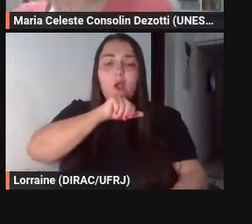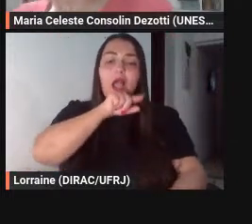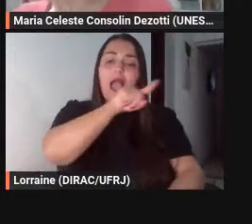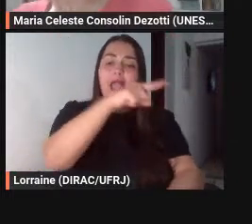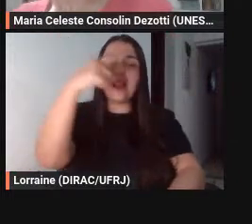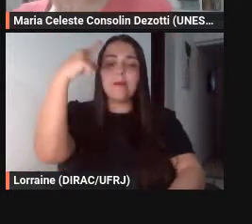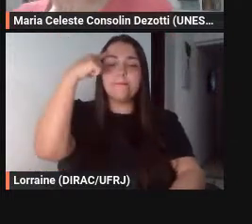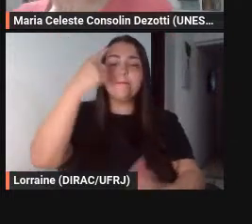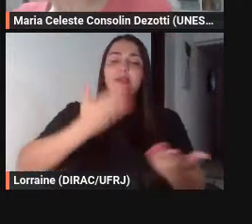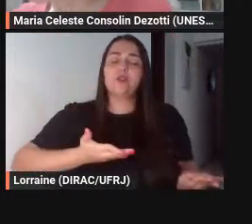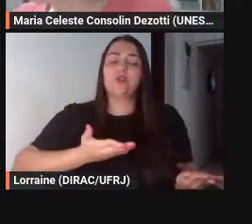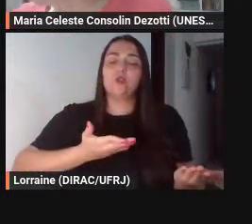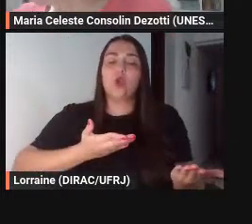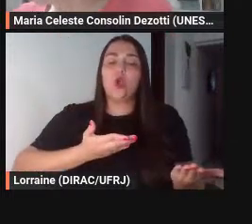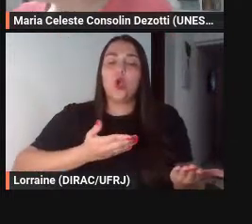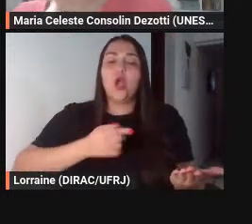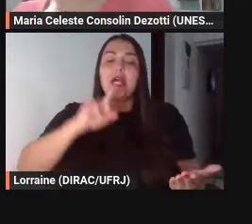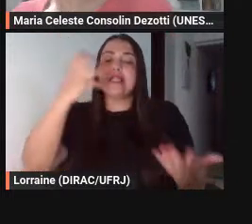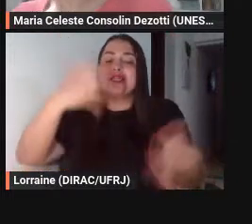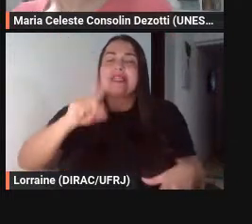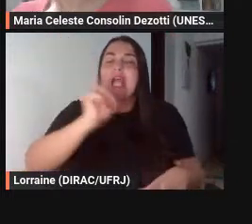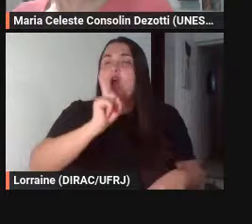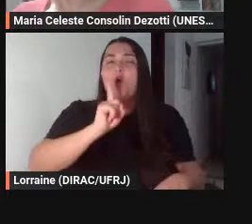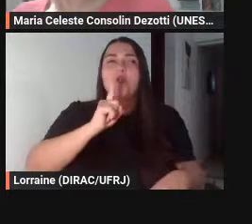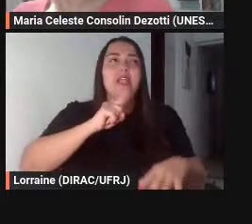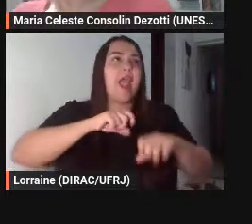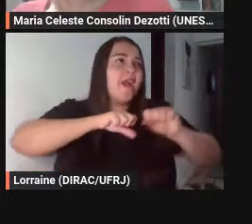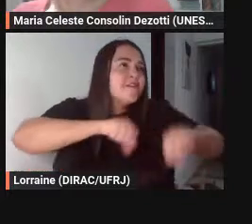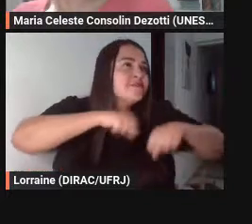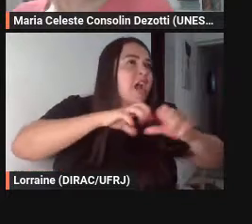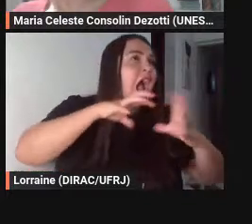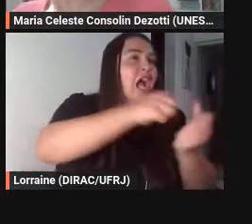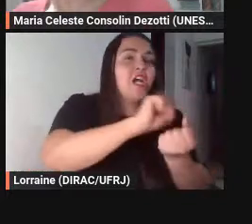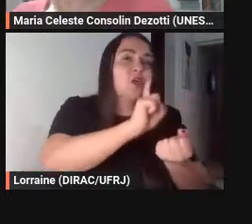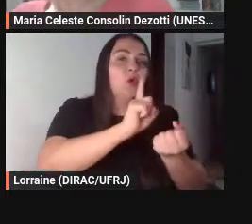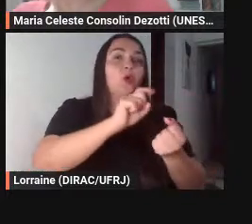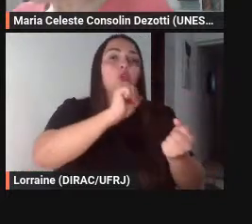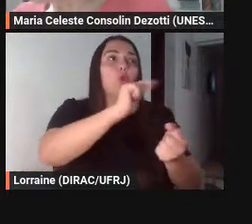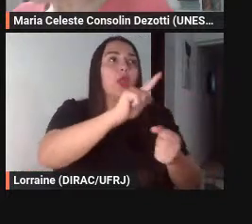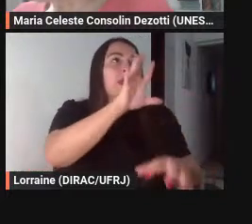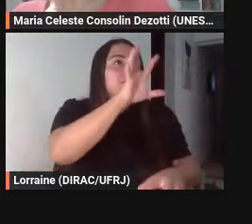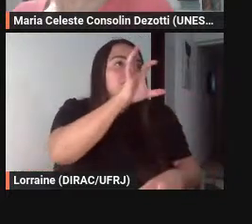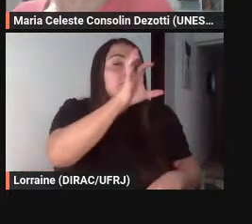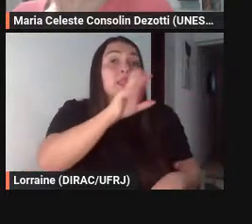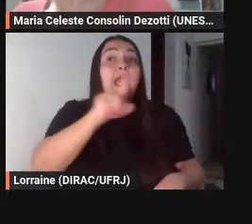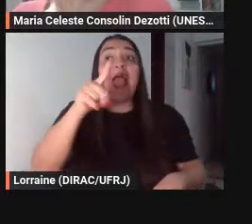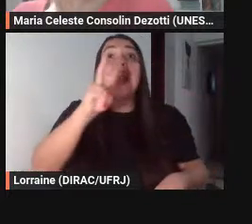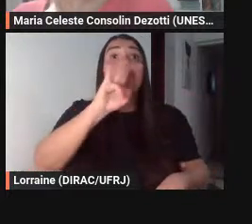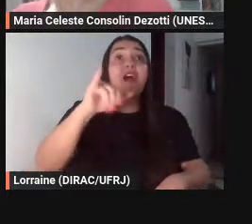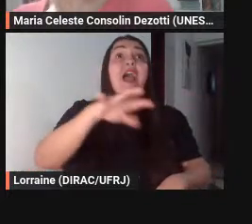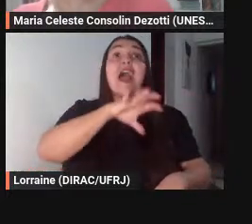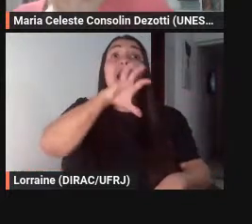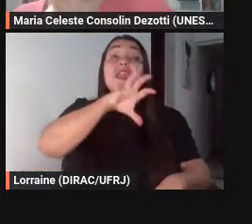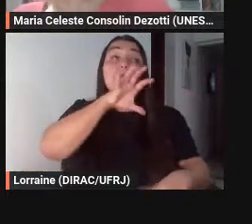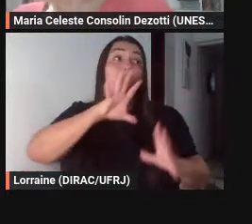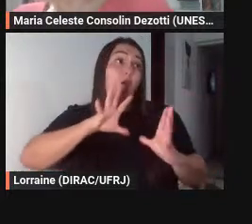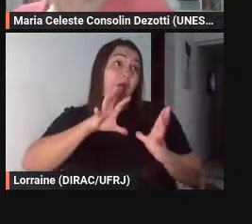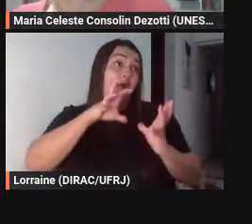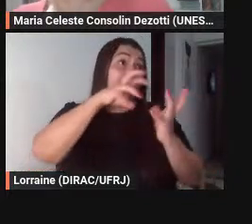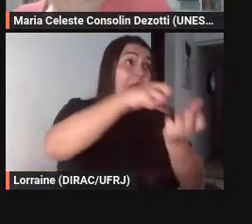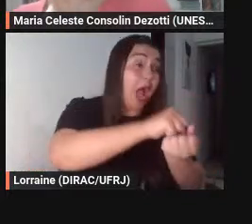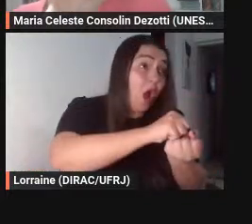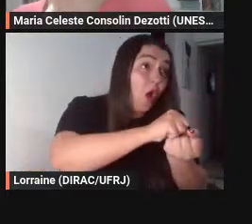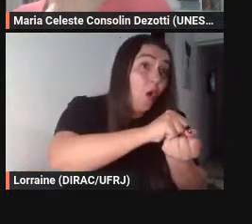caça em vez de farejar e quando foi agarrar um animal de um rebanho passou a ser o principal